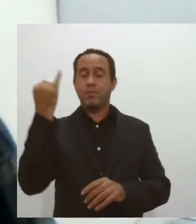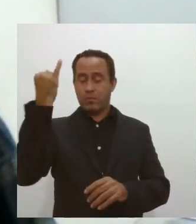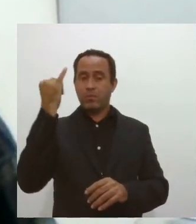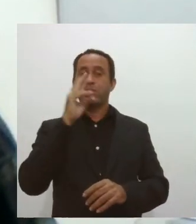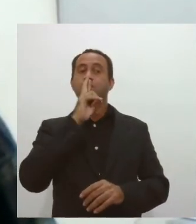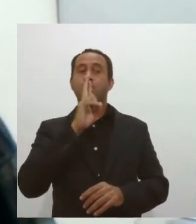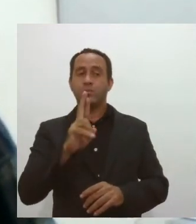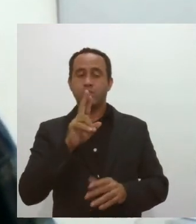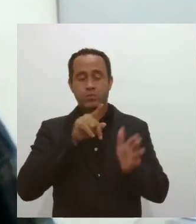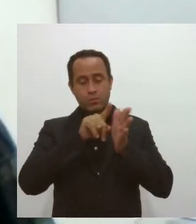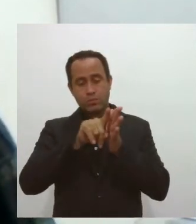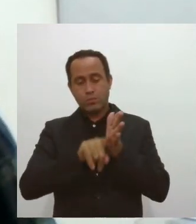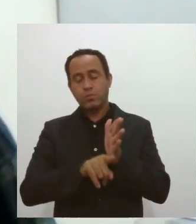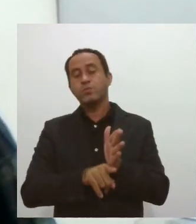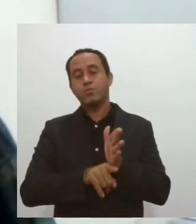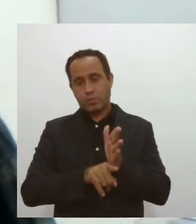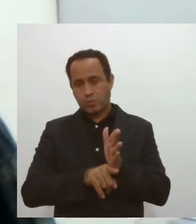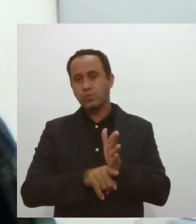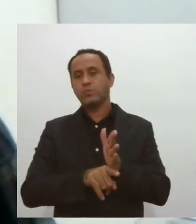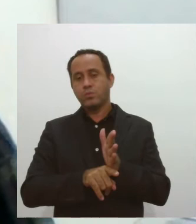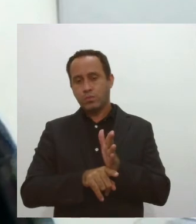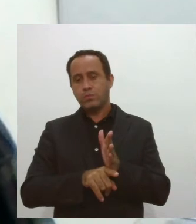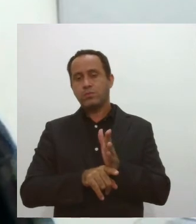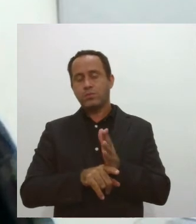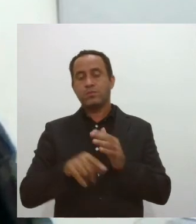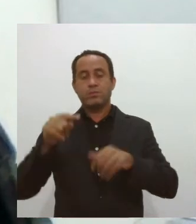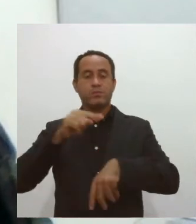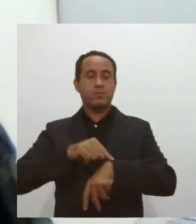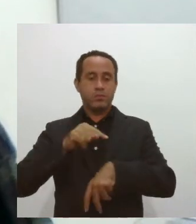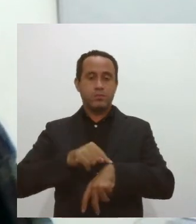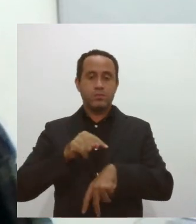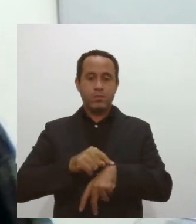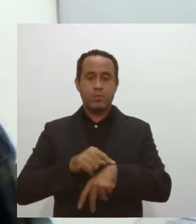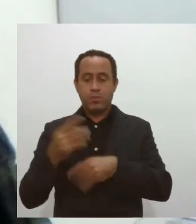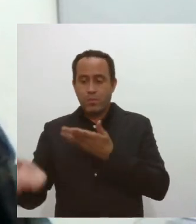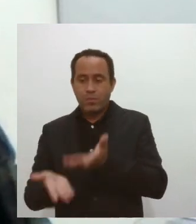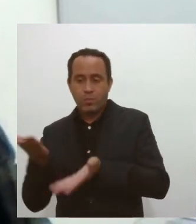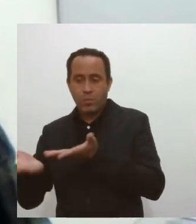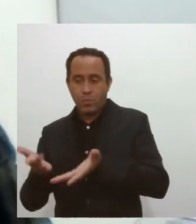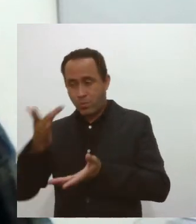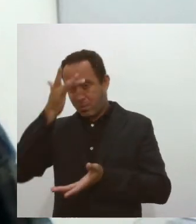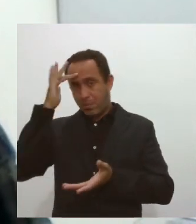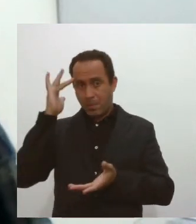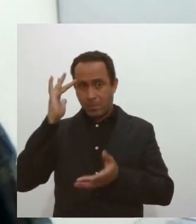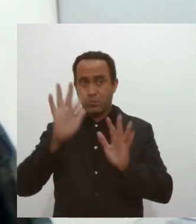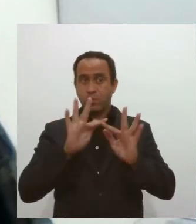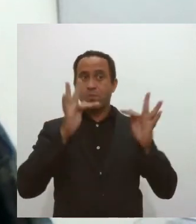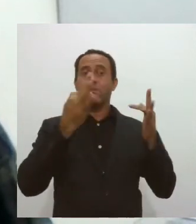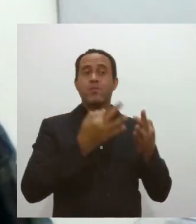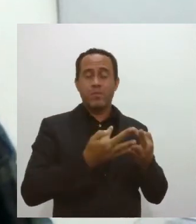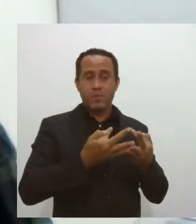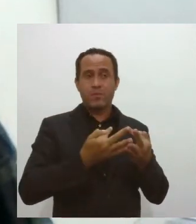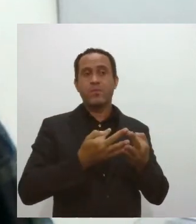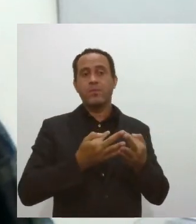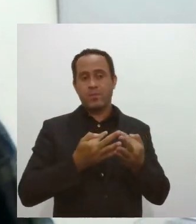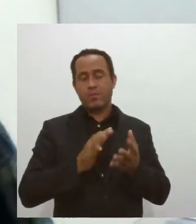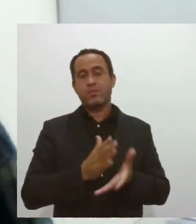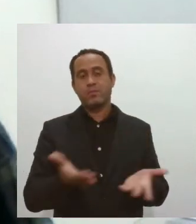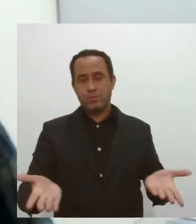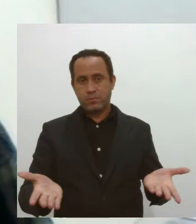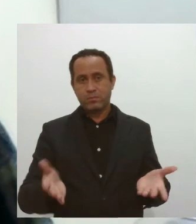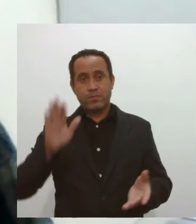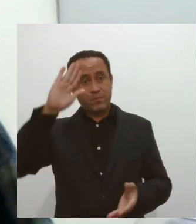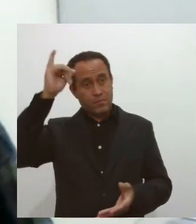desse resultado, a tempo e a hora, para prestar assistência ao paciente e à família dos pacientes, para